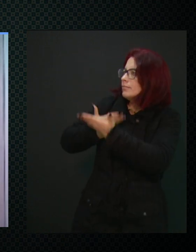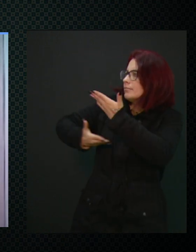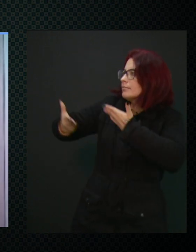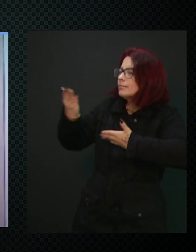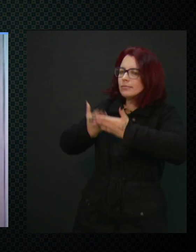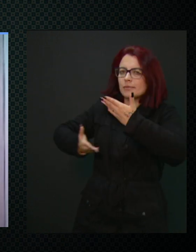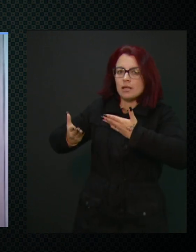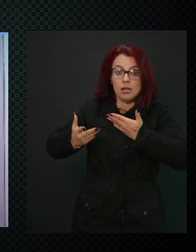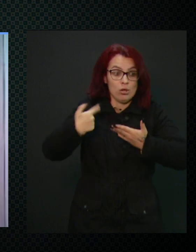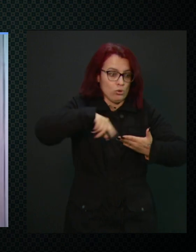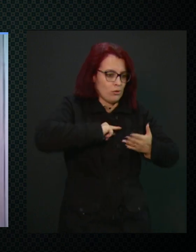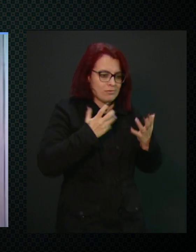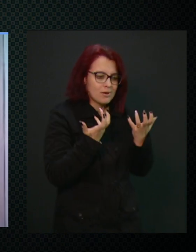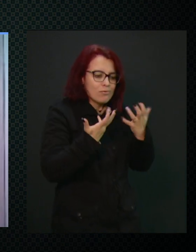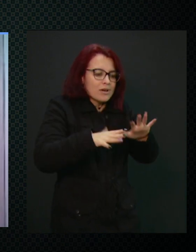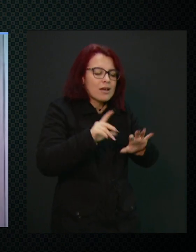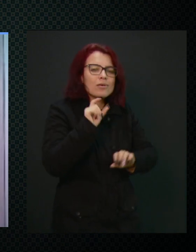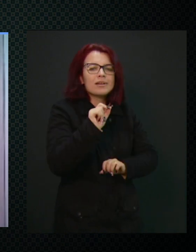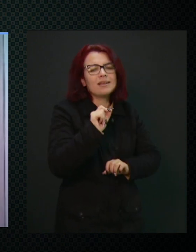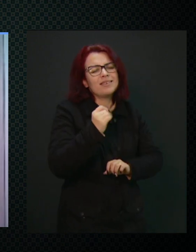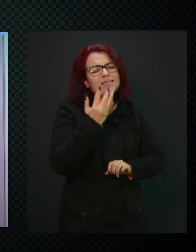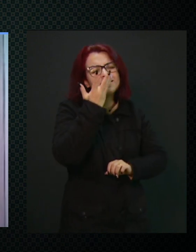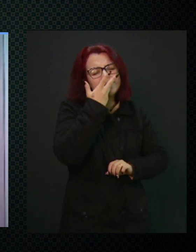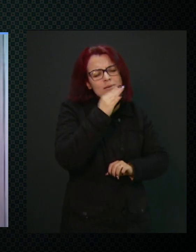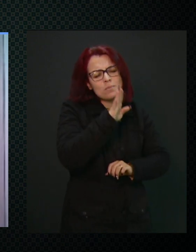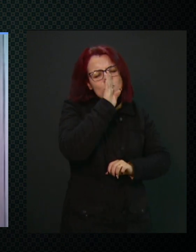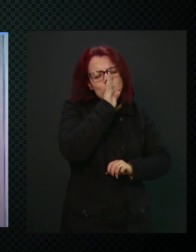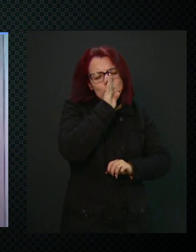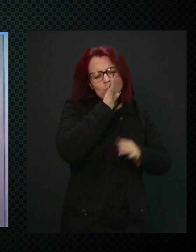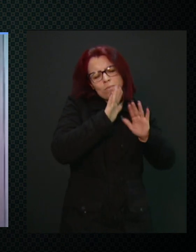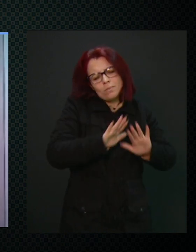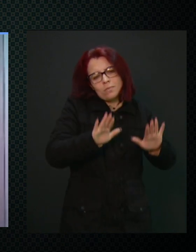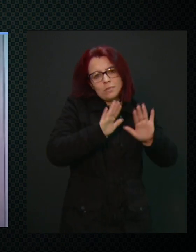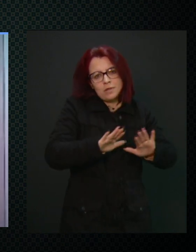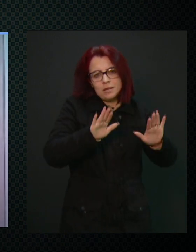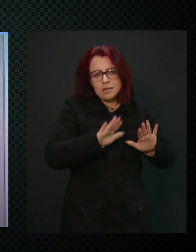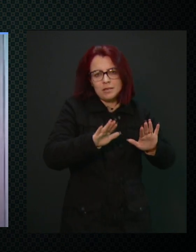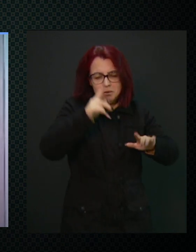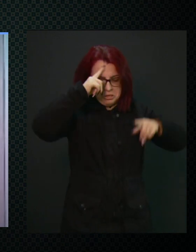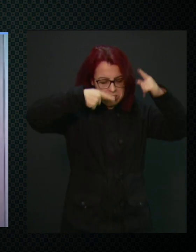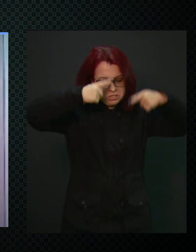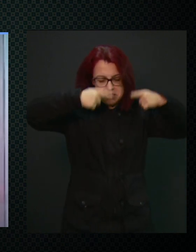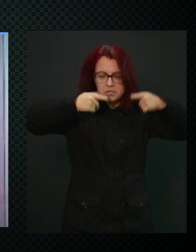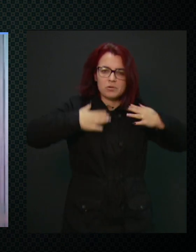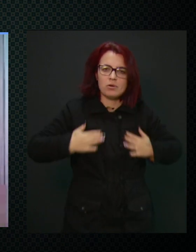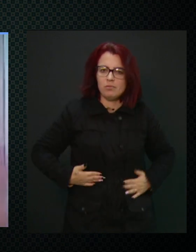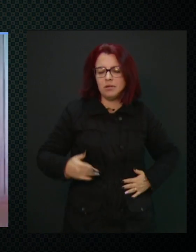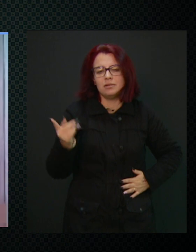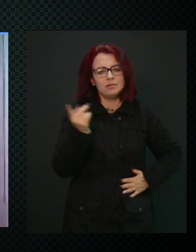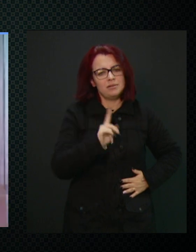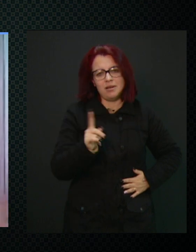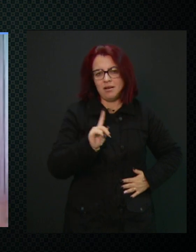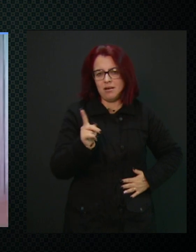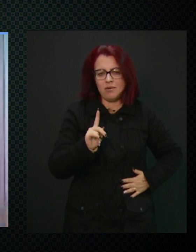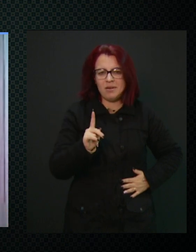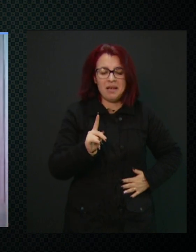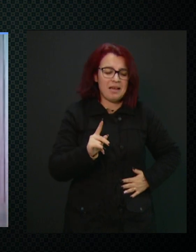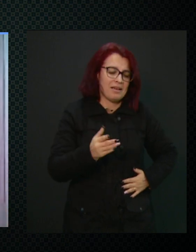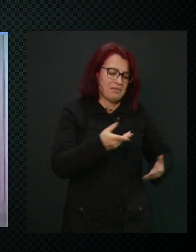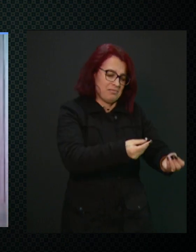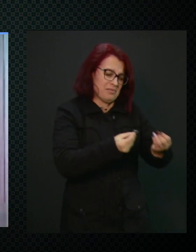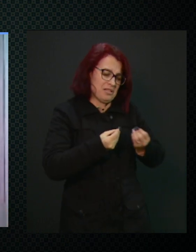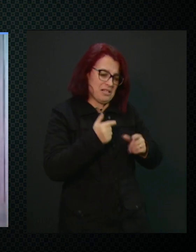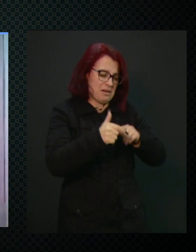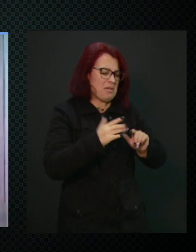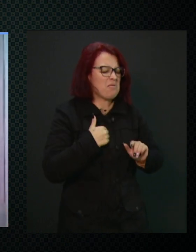que nós não queremos é uma criança passiva, quietinha, manipulando o próprio corpo, né. Não dá trabalho, onde você